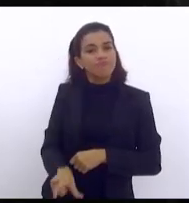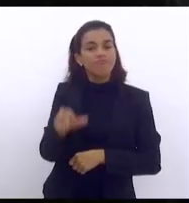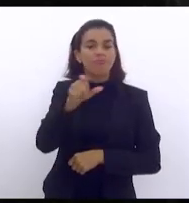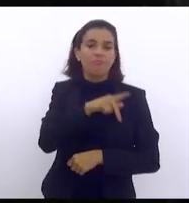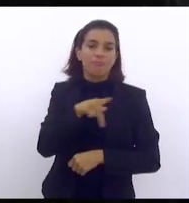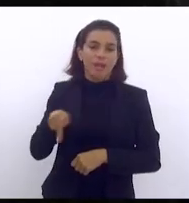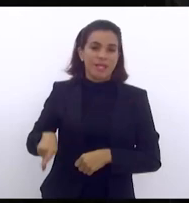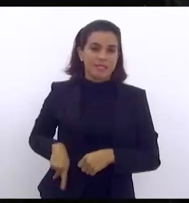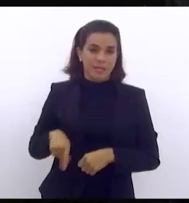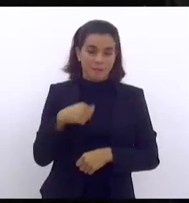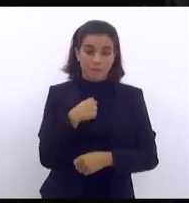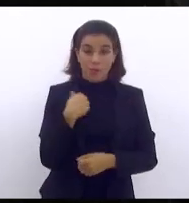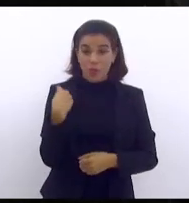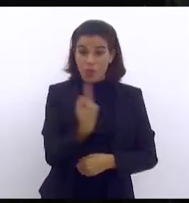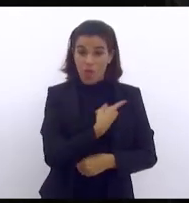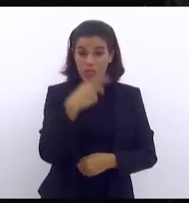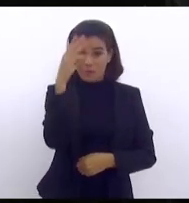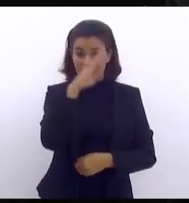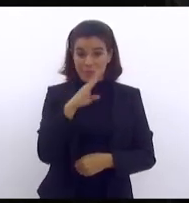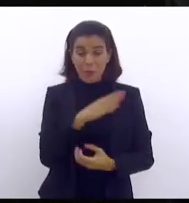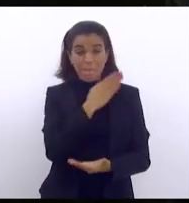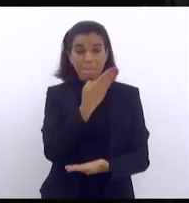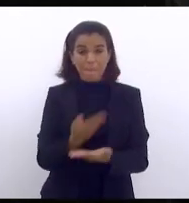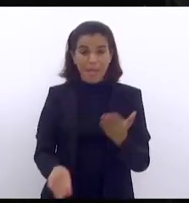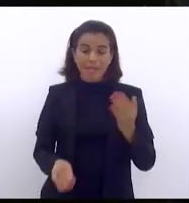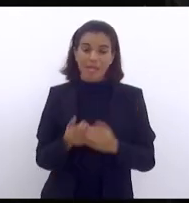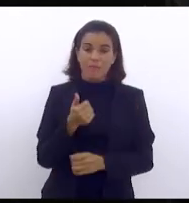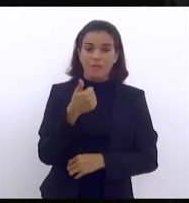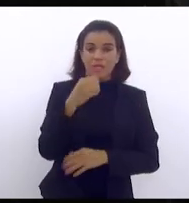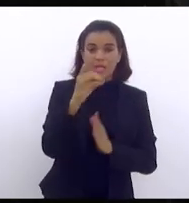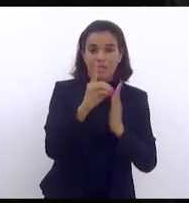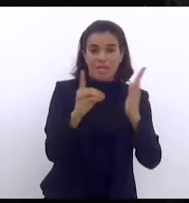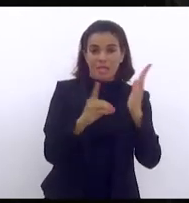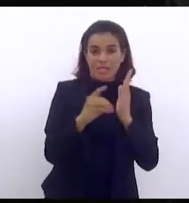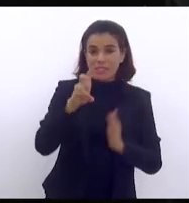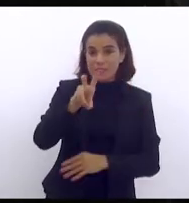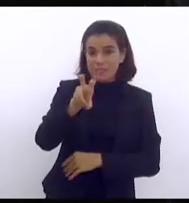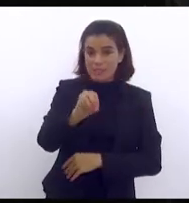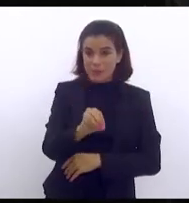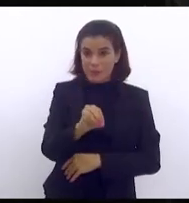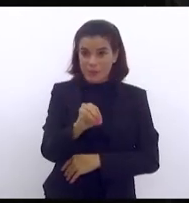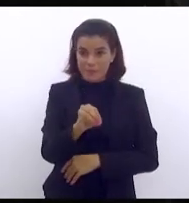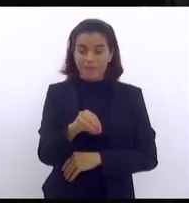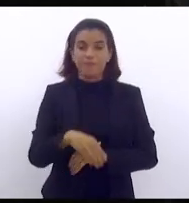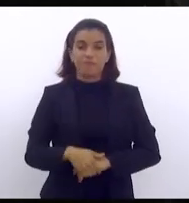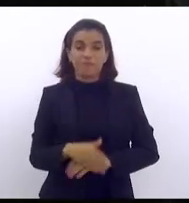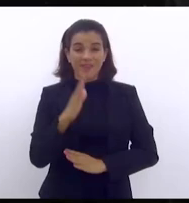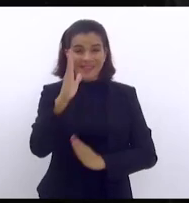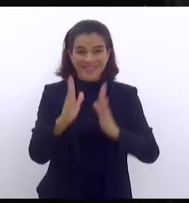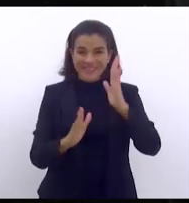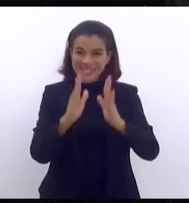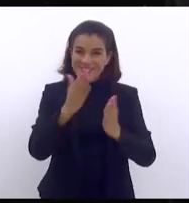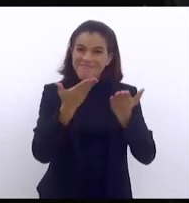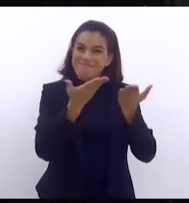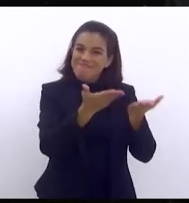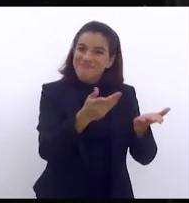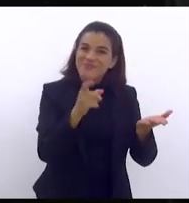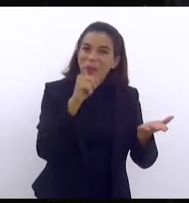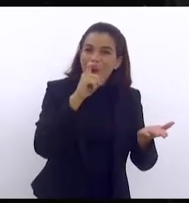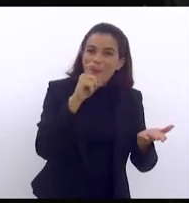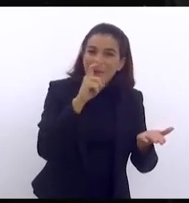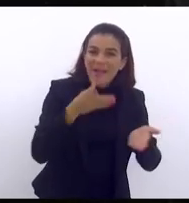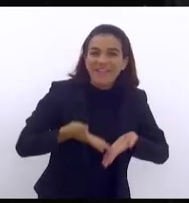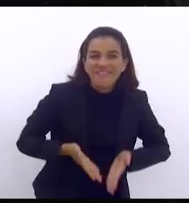para o Uruguai de 2 a 1 em pleno Maracanã possivelmente nessa época seus pais estavam